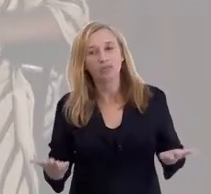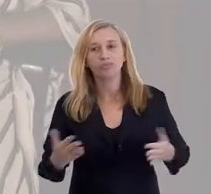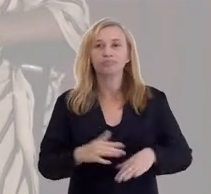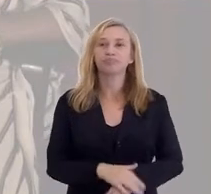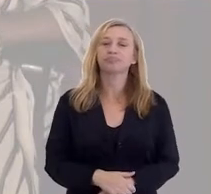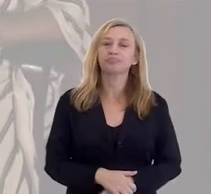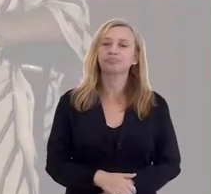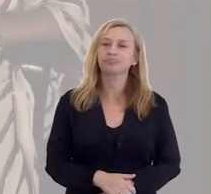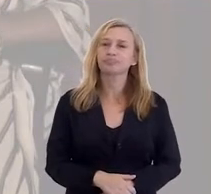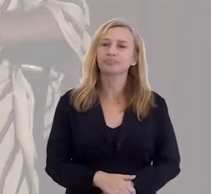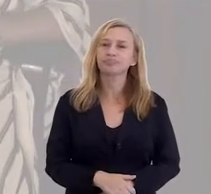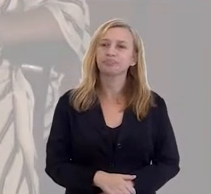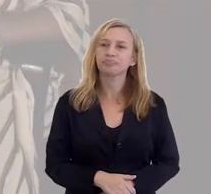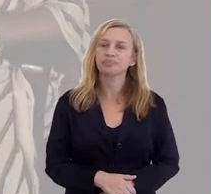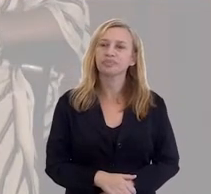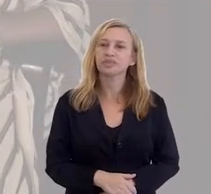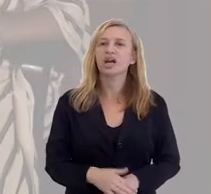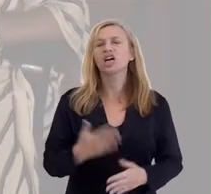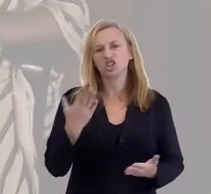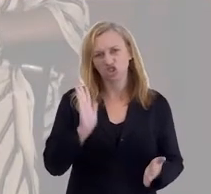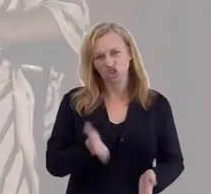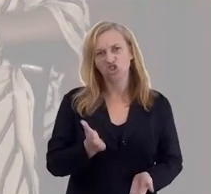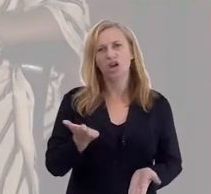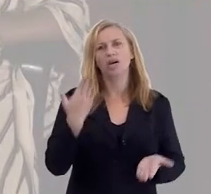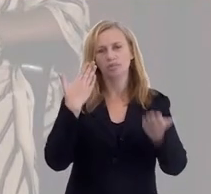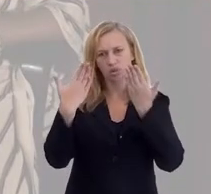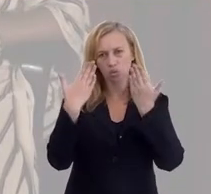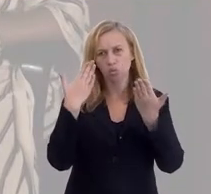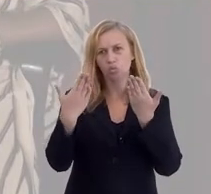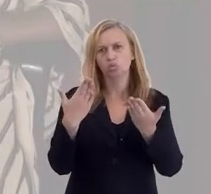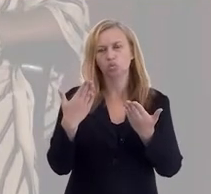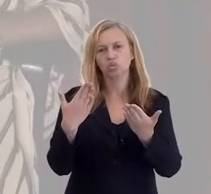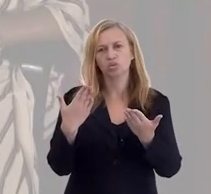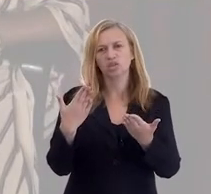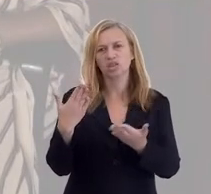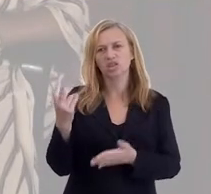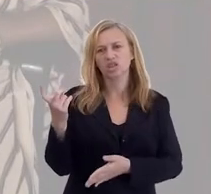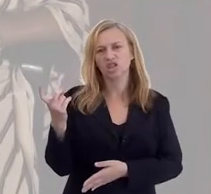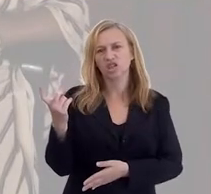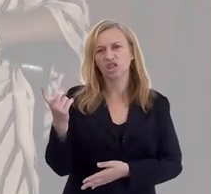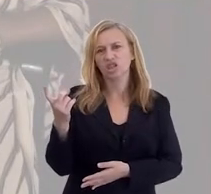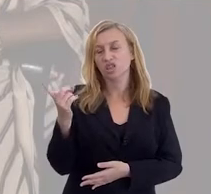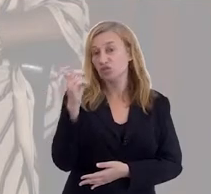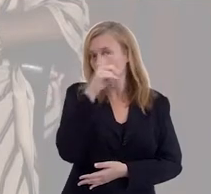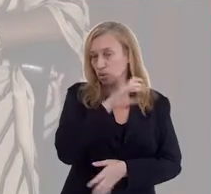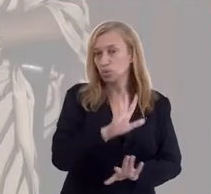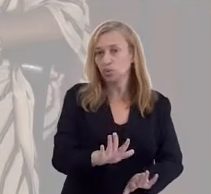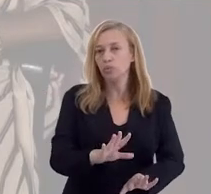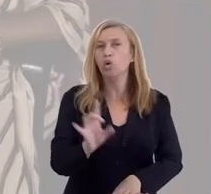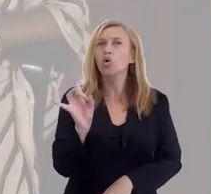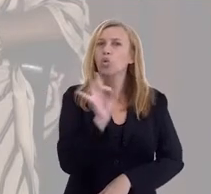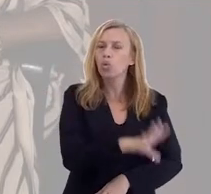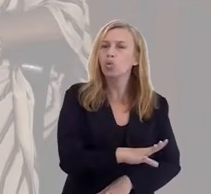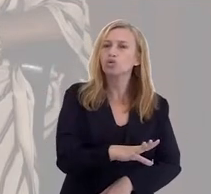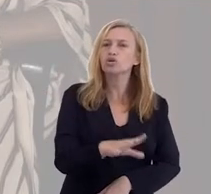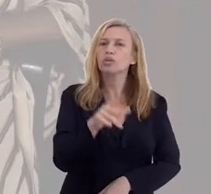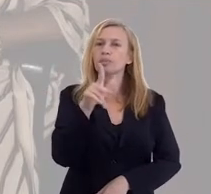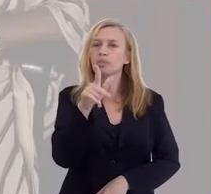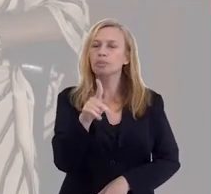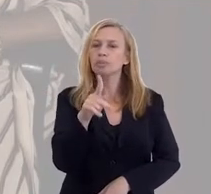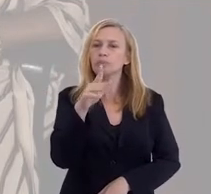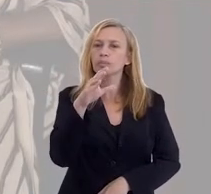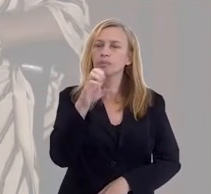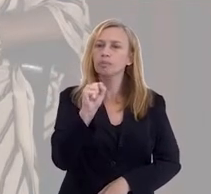Kardec passa, já passou psicografias, mas é muito raro. A